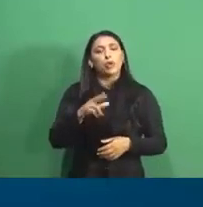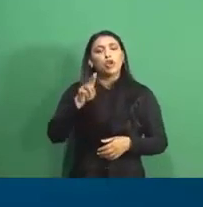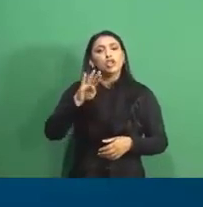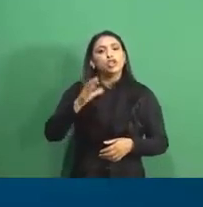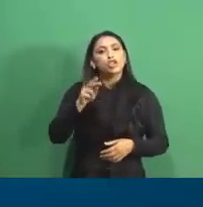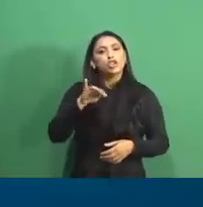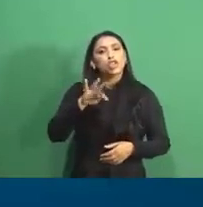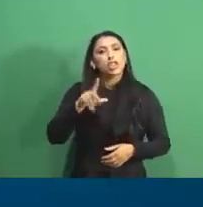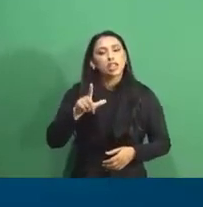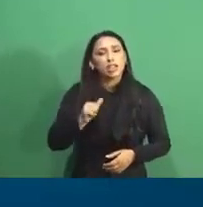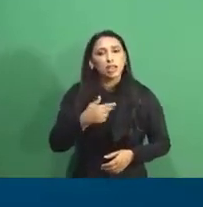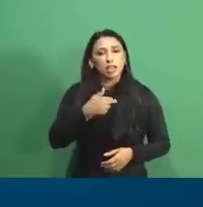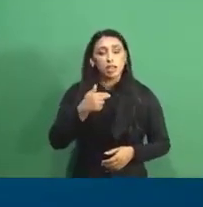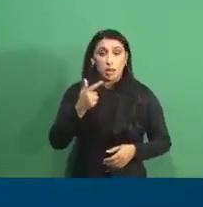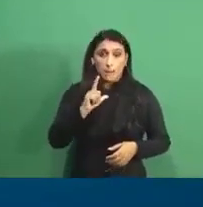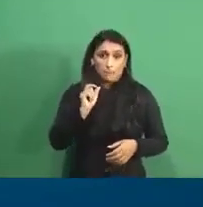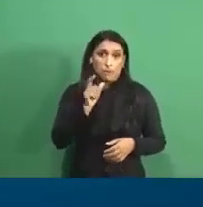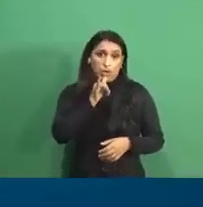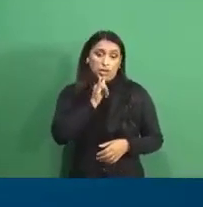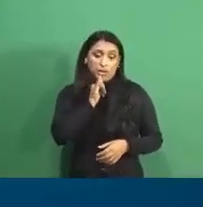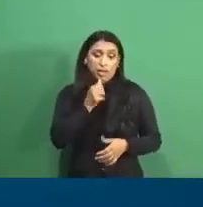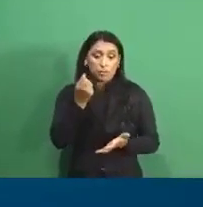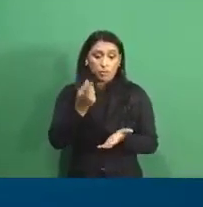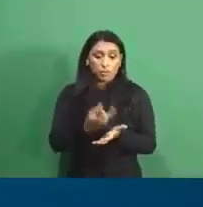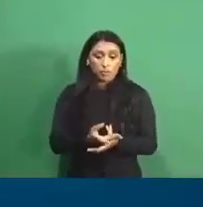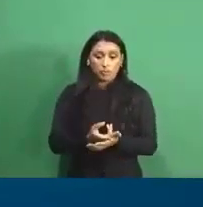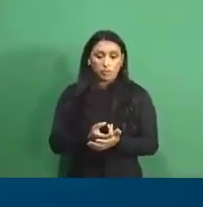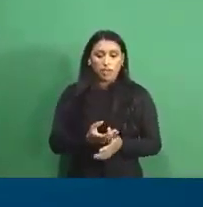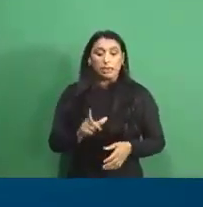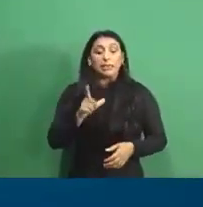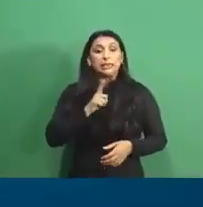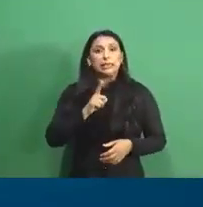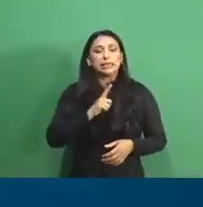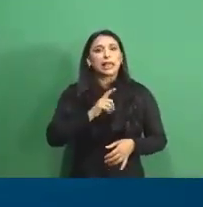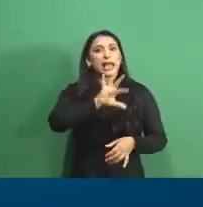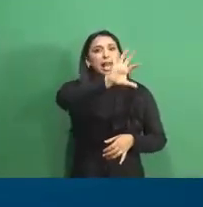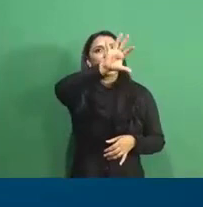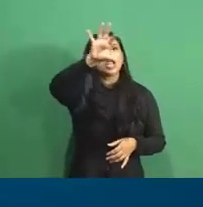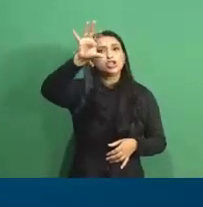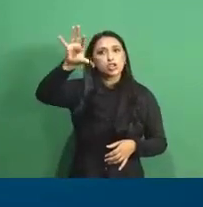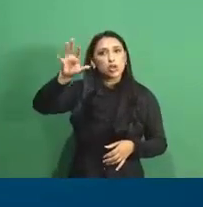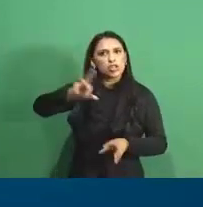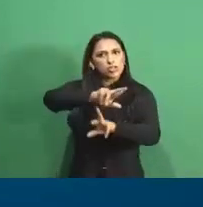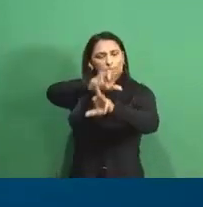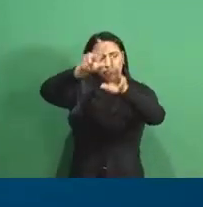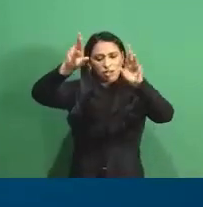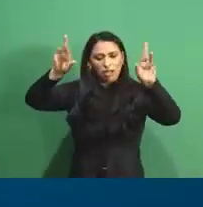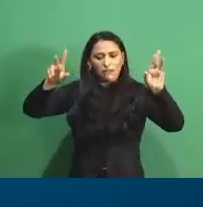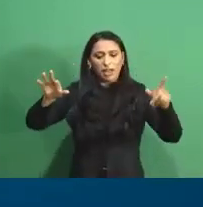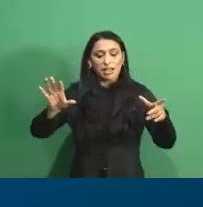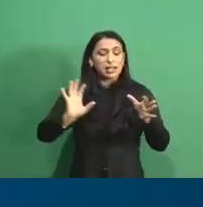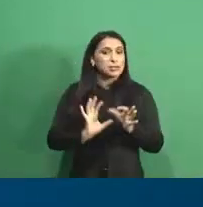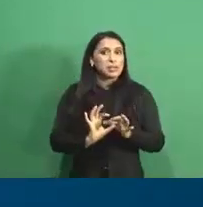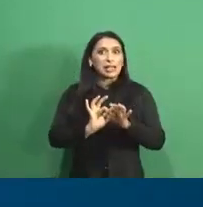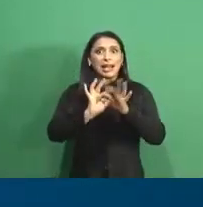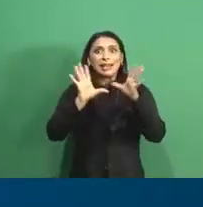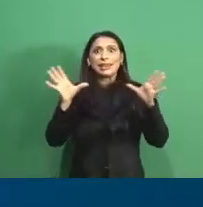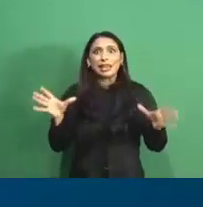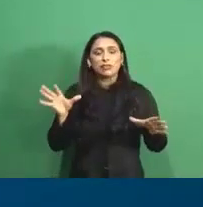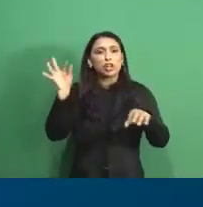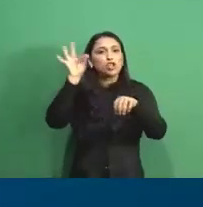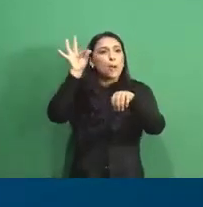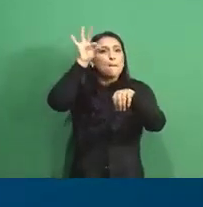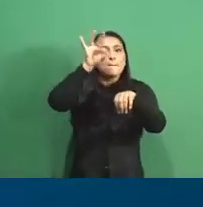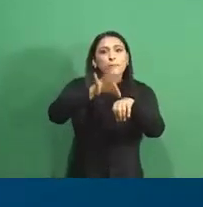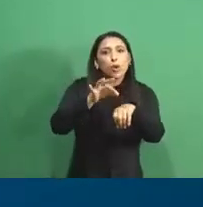que nega o recebimento. E tem diversas regiões investindo em ser regiões livres de mosca das frutas, exatamente por